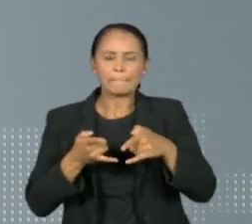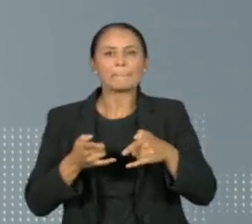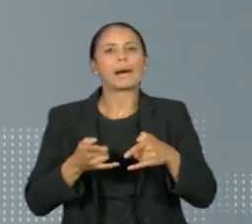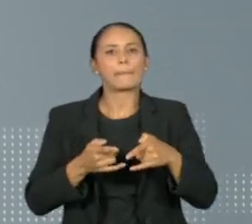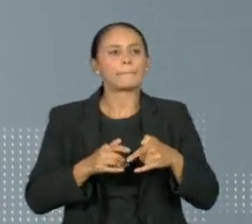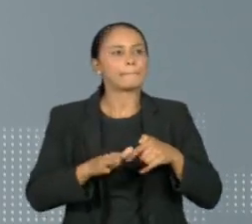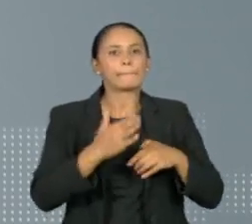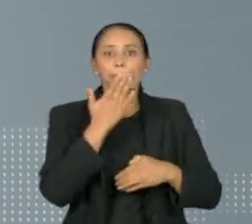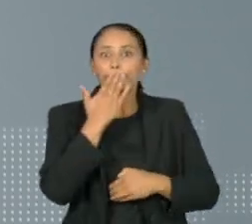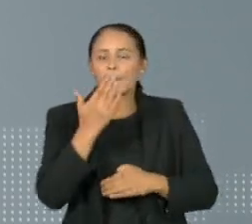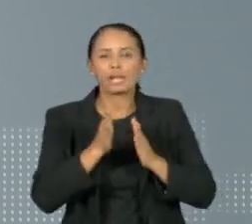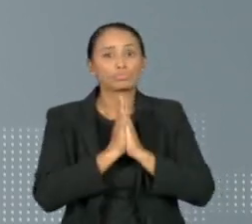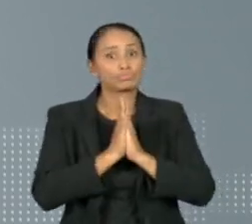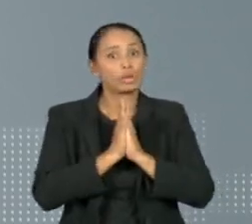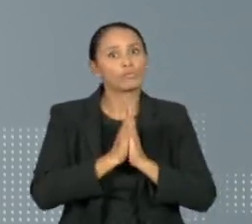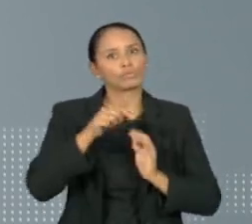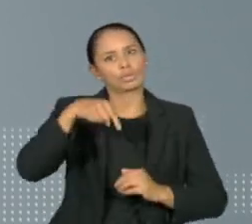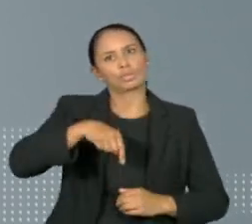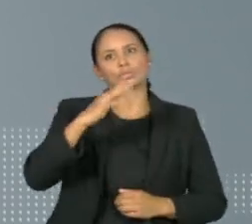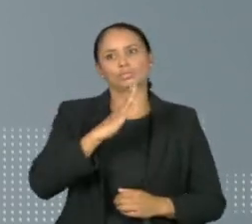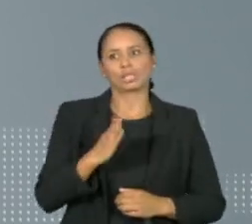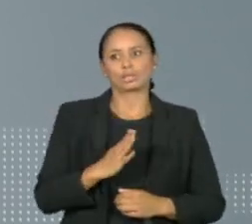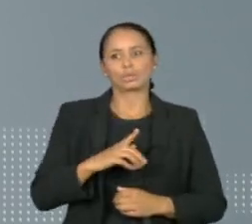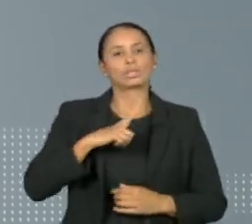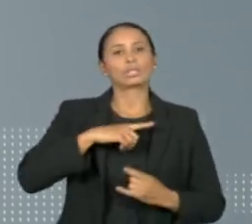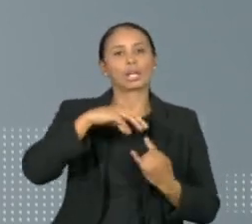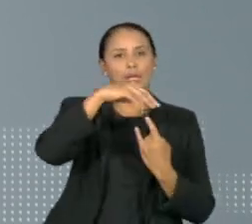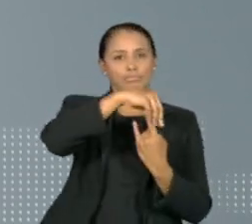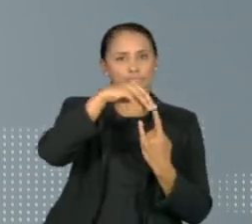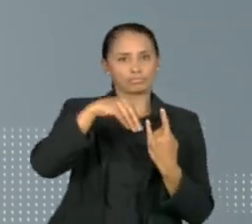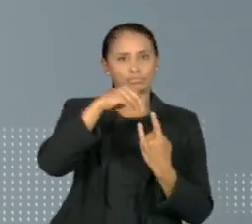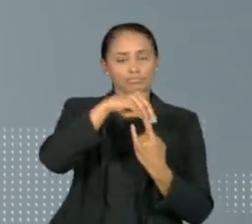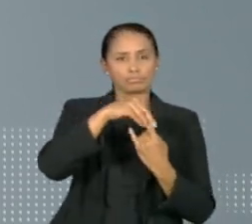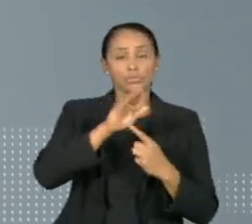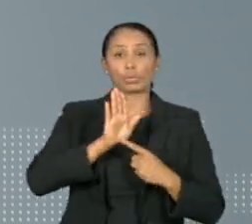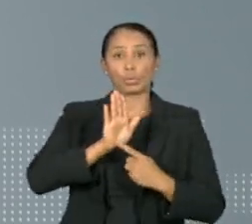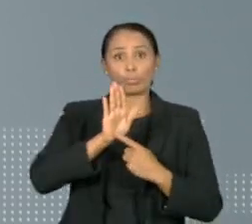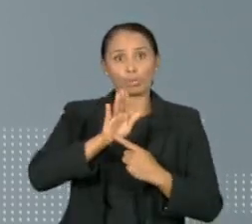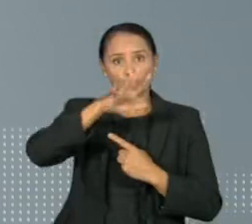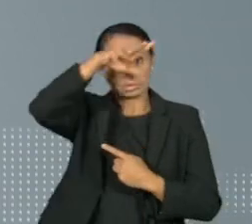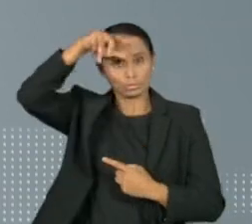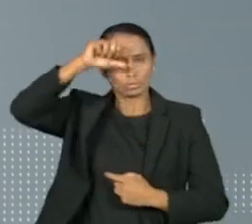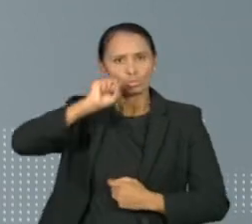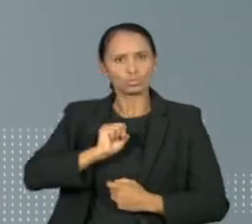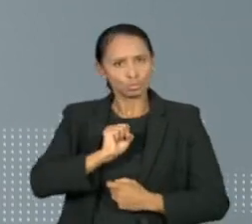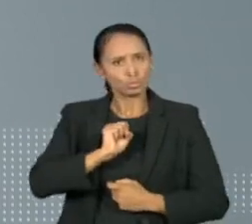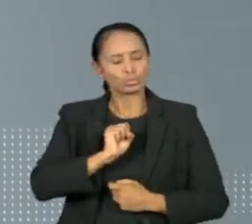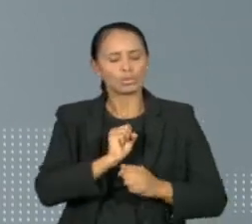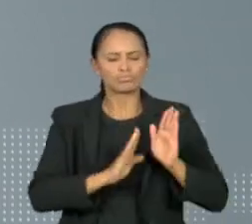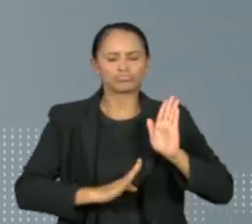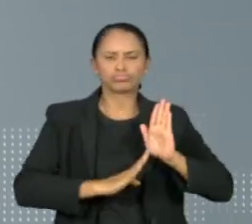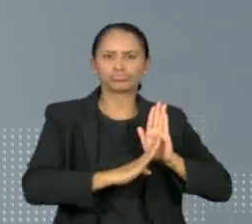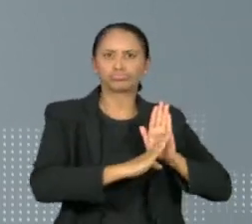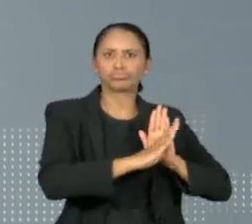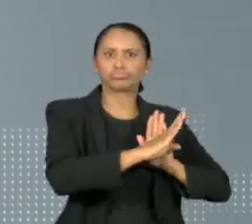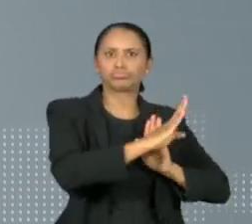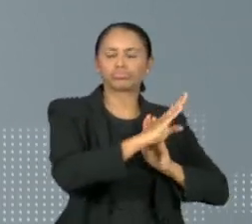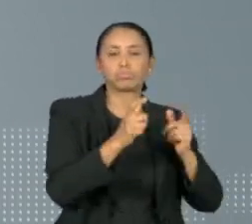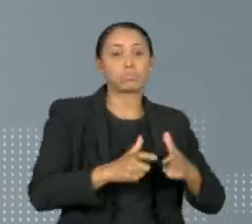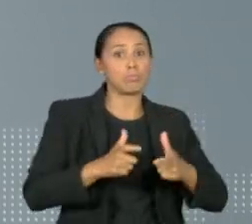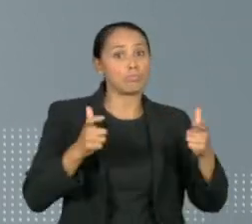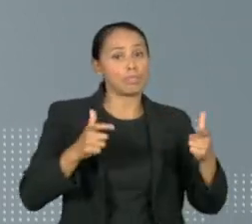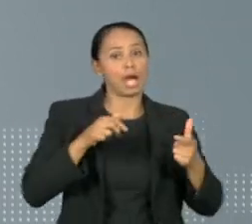Oswaldo Cruz, o pior cenário neste momento é o de Mato Grosso do Sul, que ultrapassou o limite máximo de ocupação das